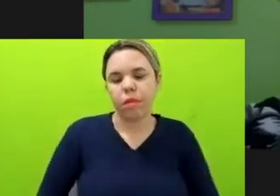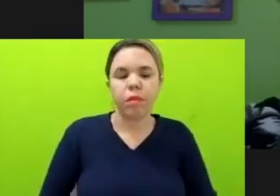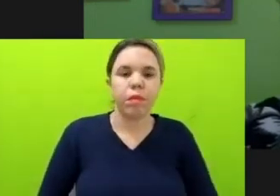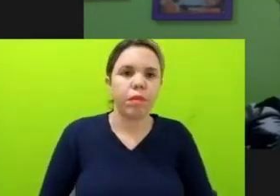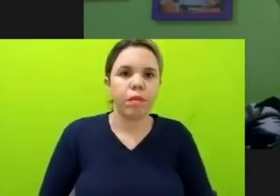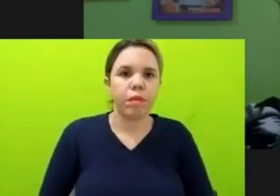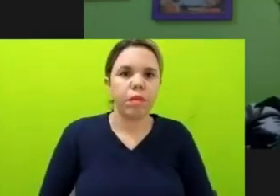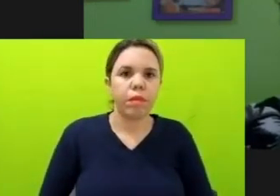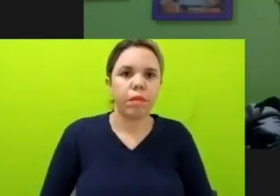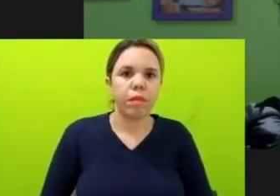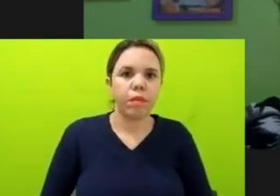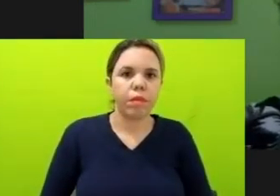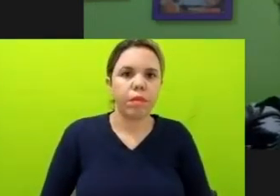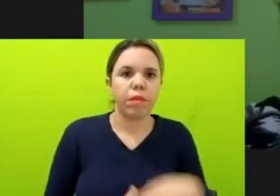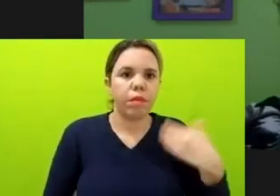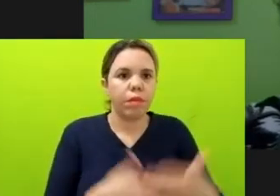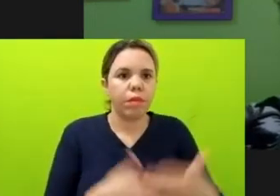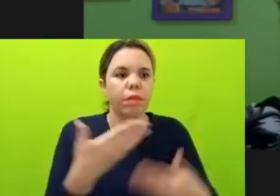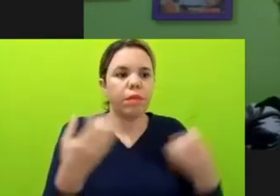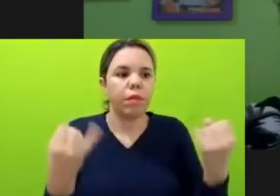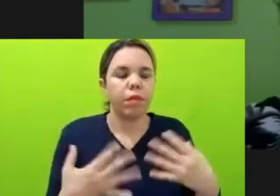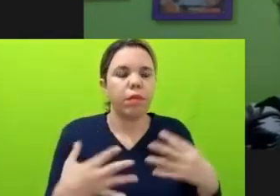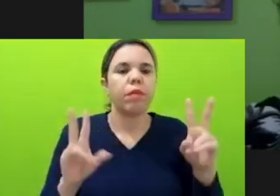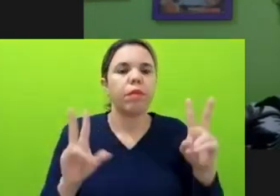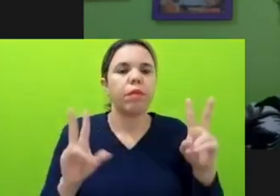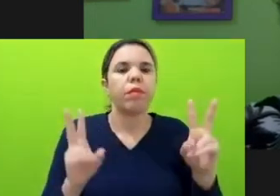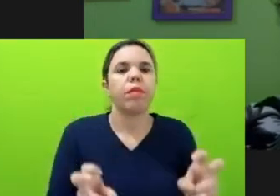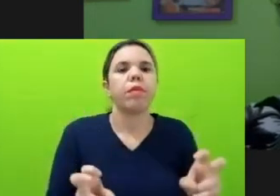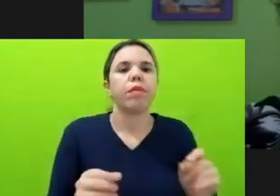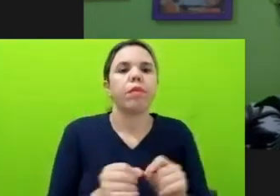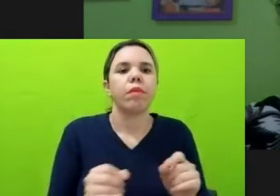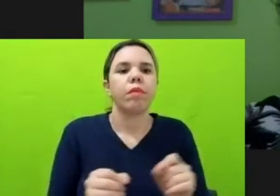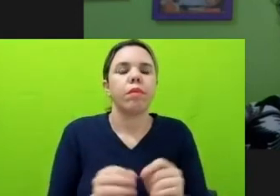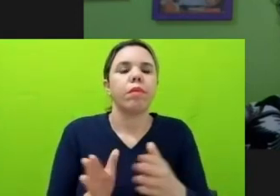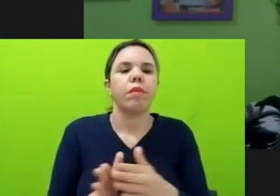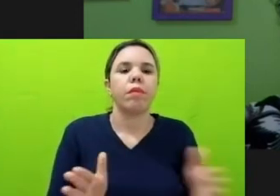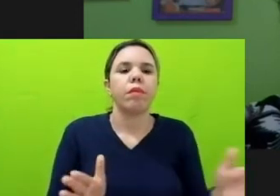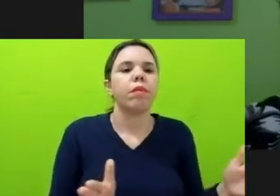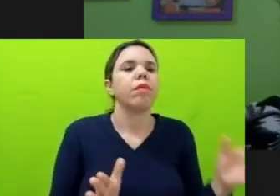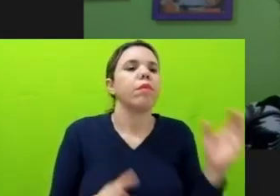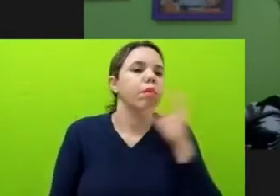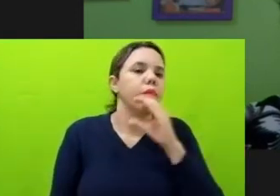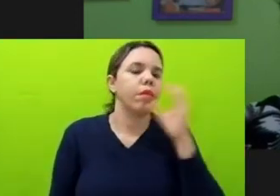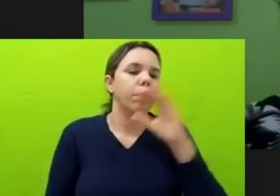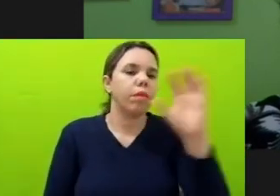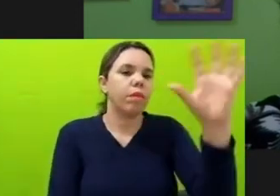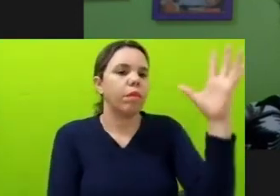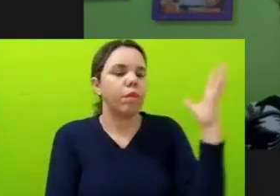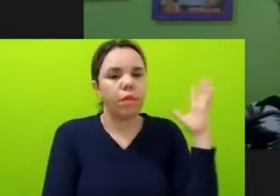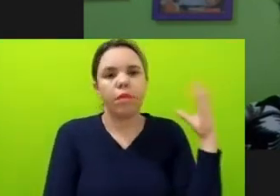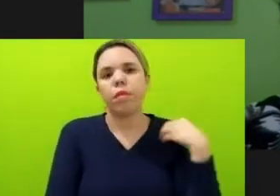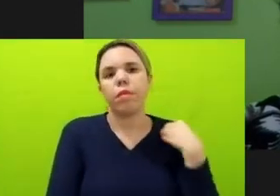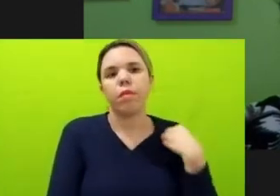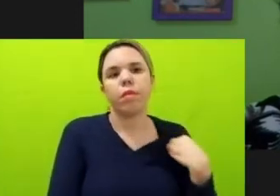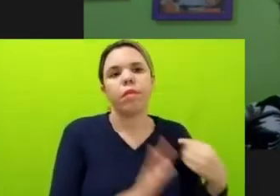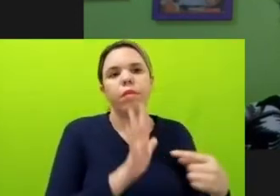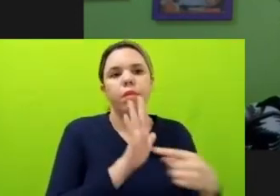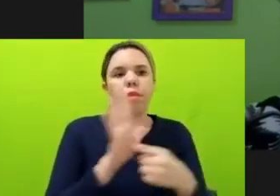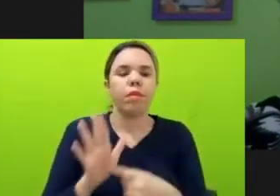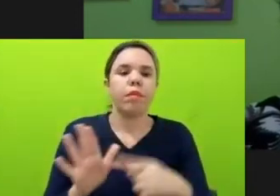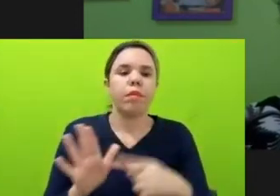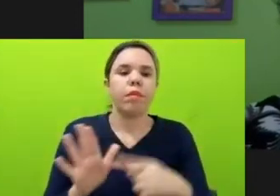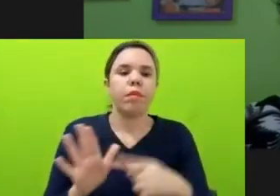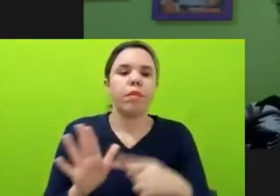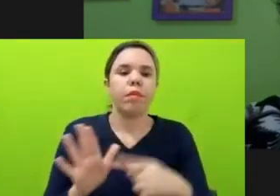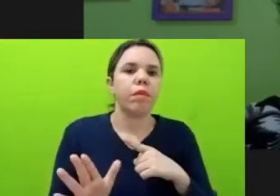desse relatório que a gente fez sobre emergência climática e tudo mais, já aponta, assim, que tem uma, lacunas